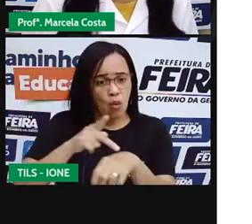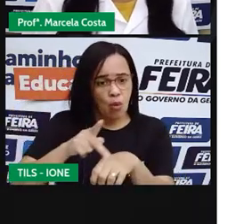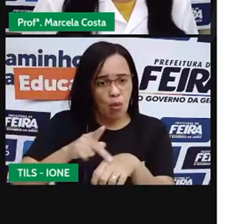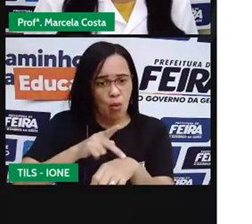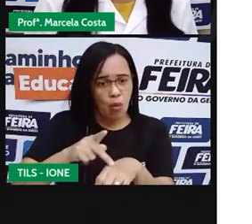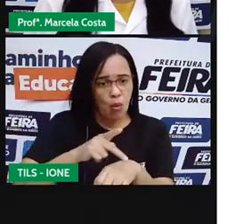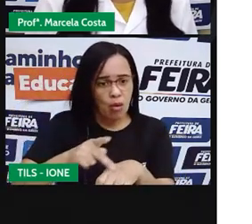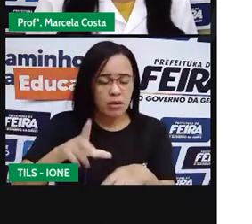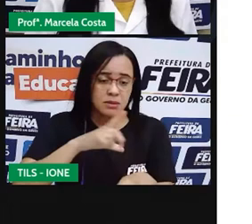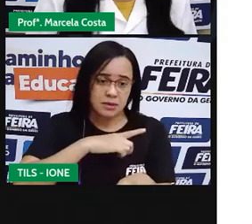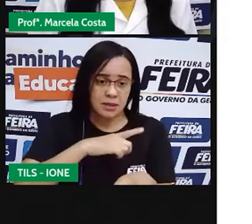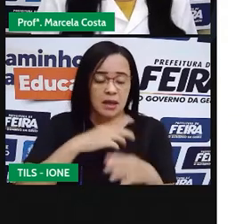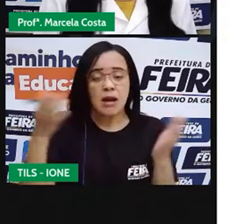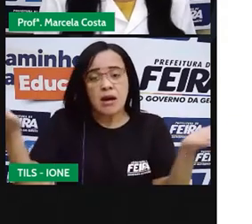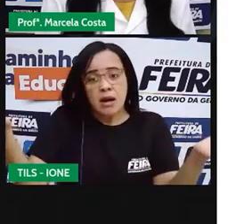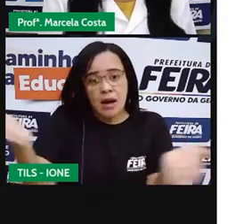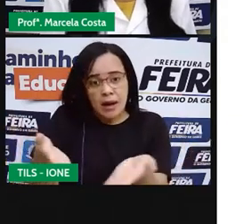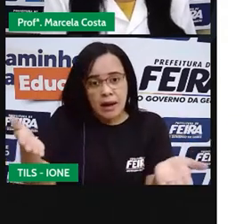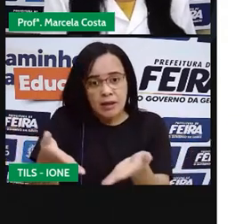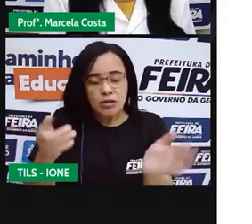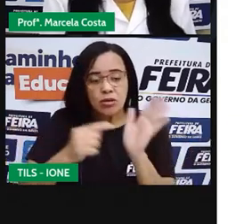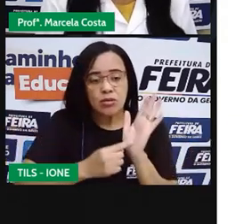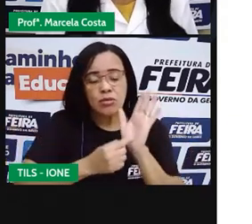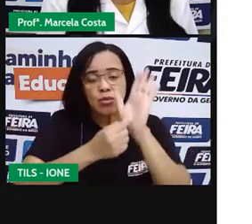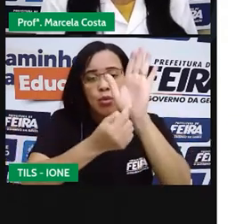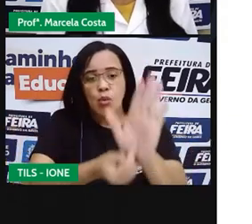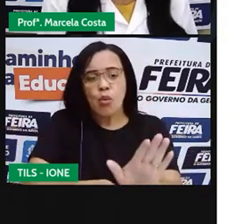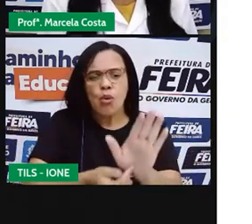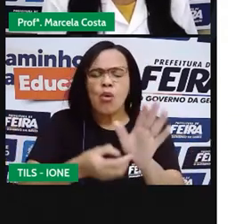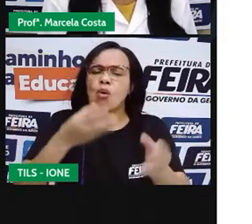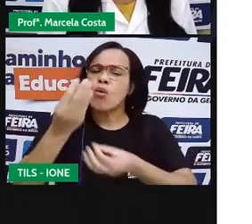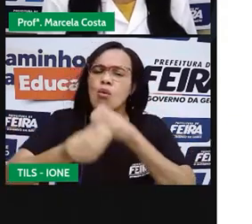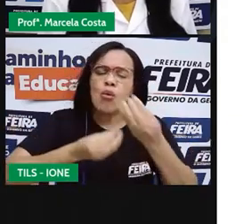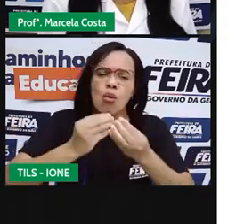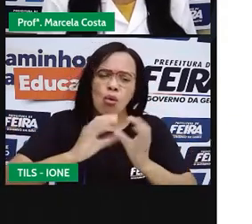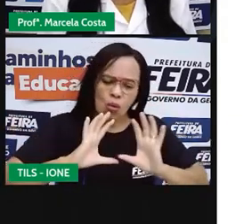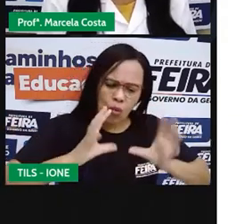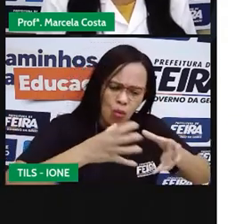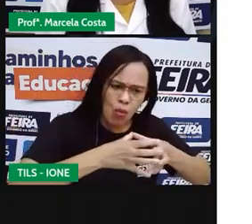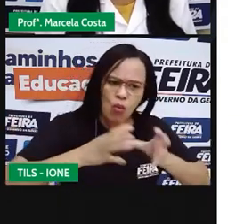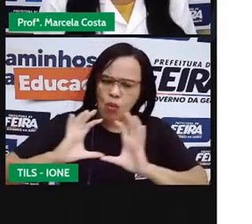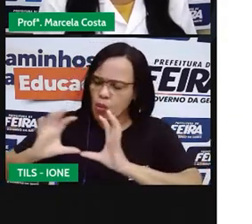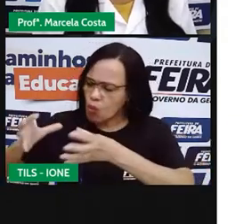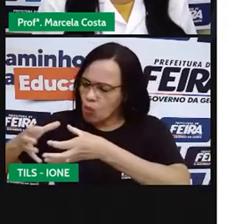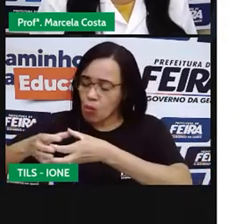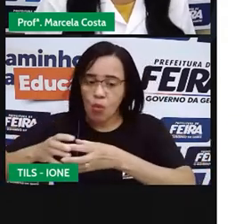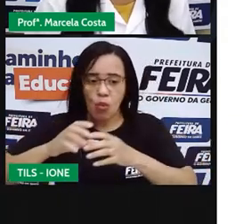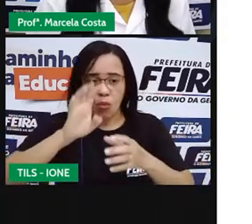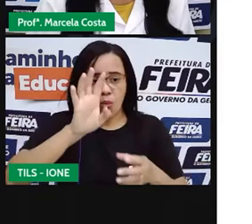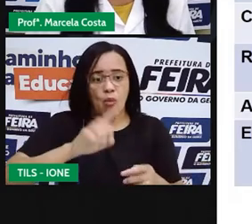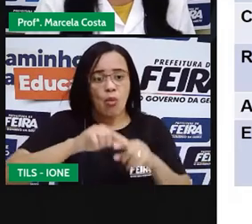Agora, crianças, eu vou mostrar como é que você pode fazer esse agrupamento aí, registrando no caderno.